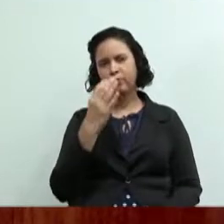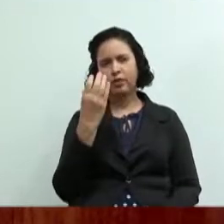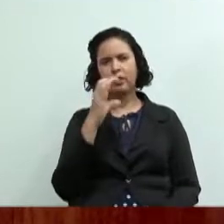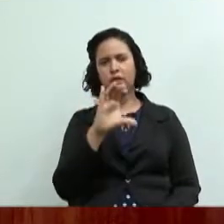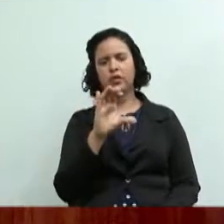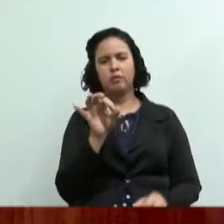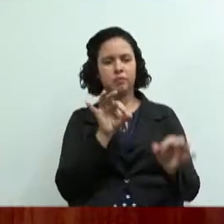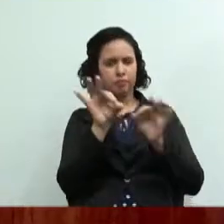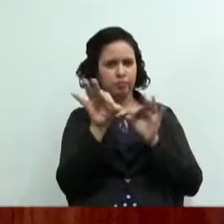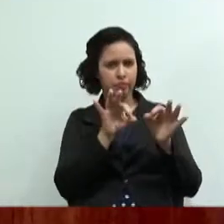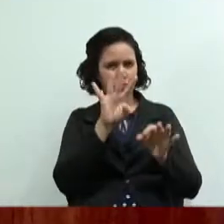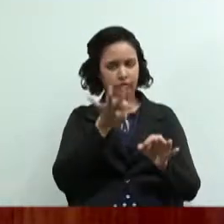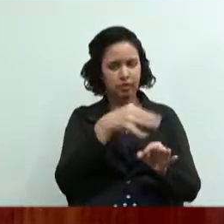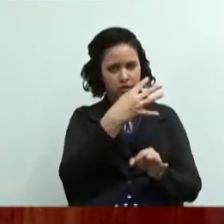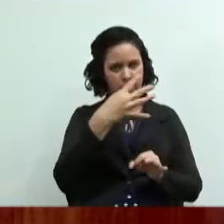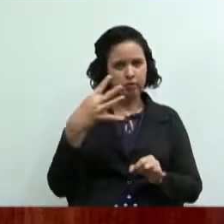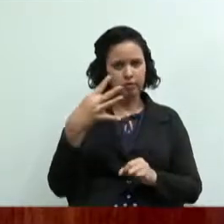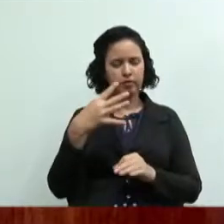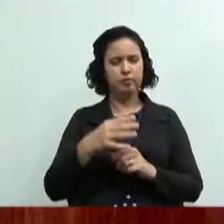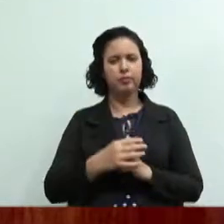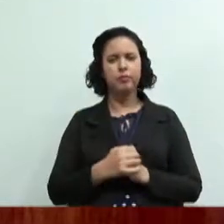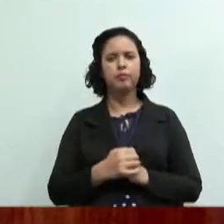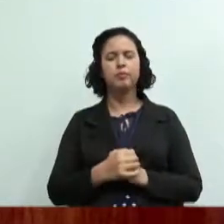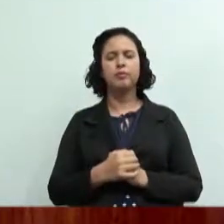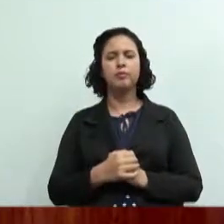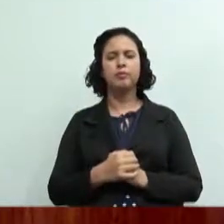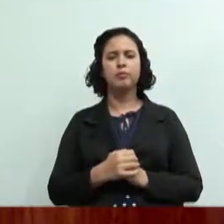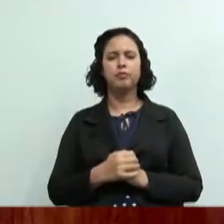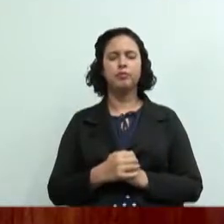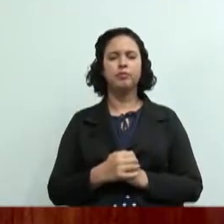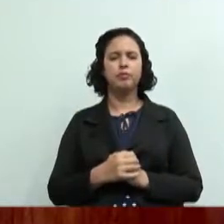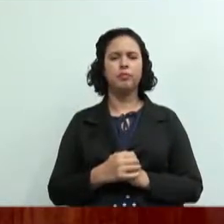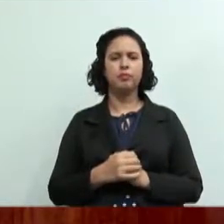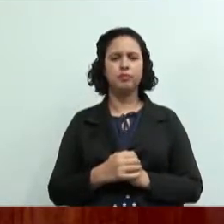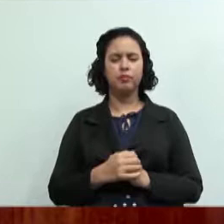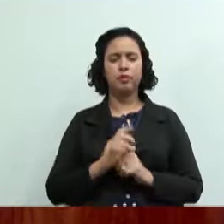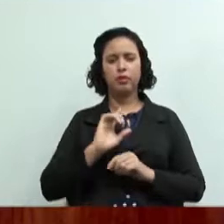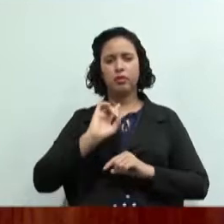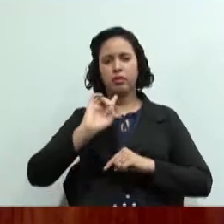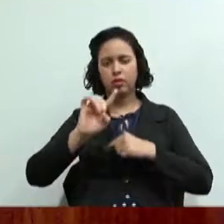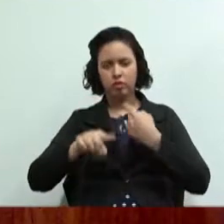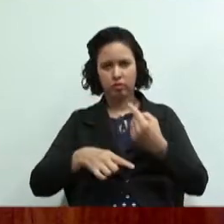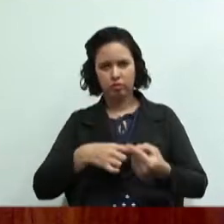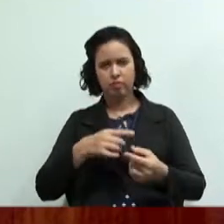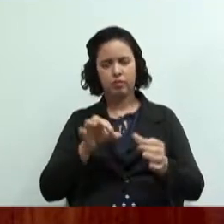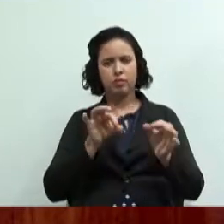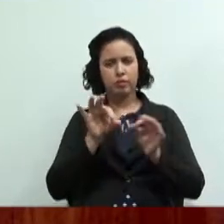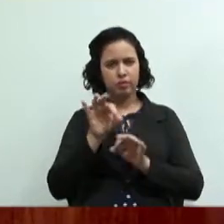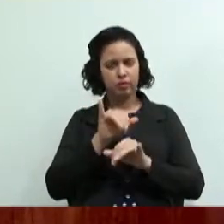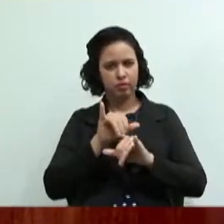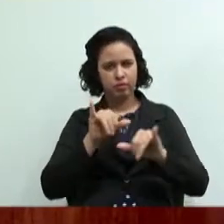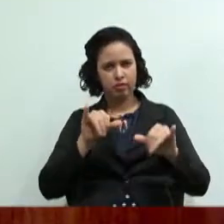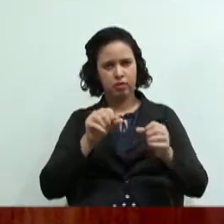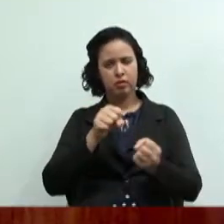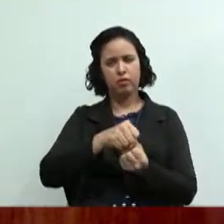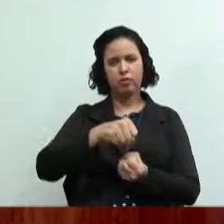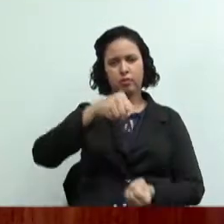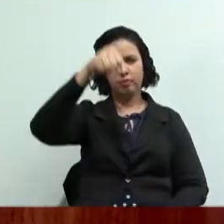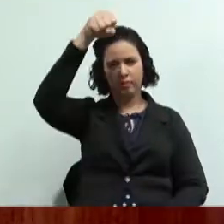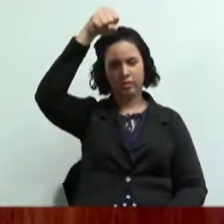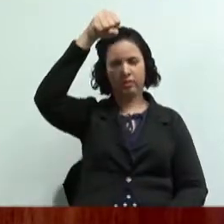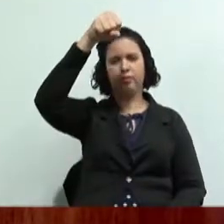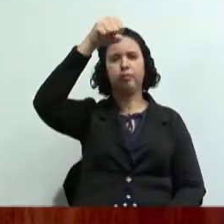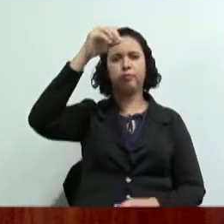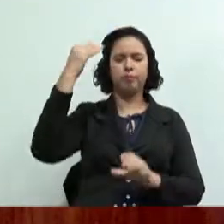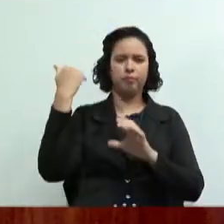vão organizar isso em formato de gráficos após isso vocês vão colocar essas informações no banner que a gente enviou